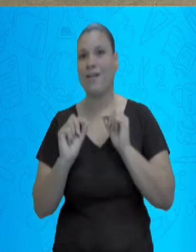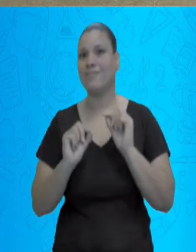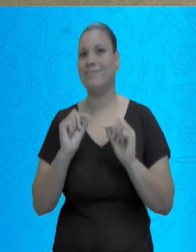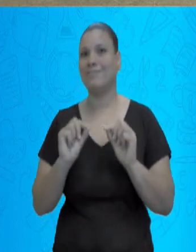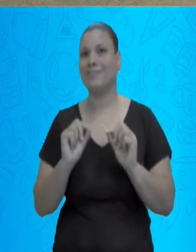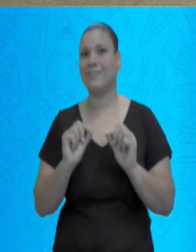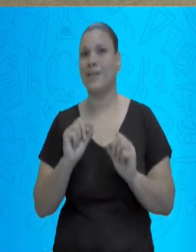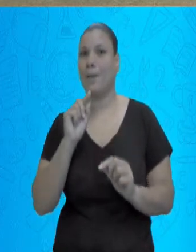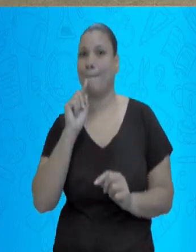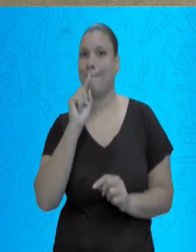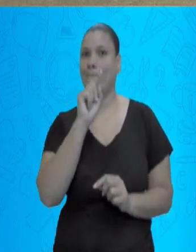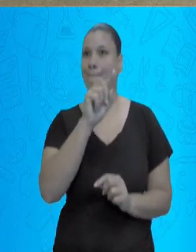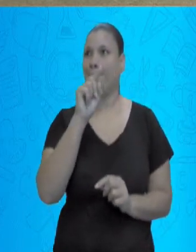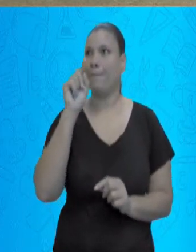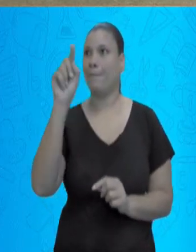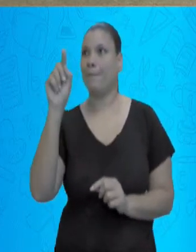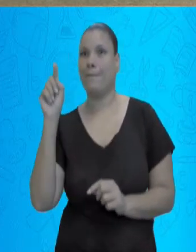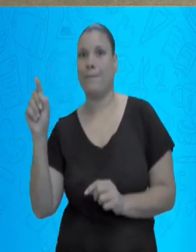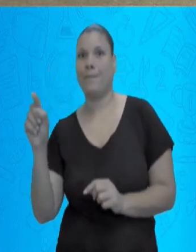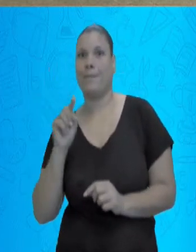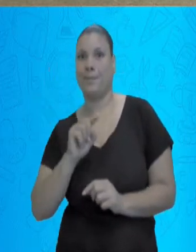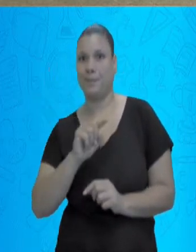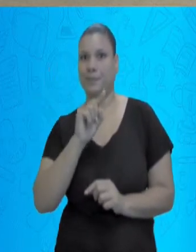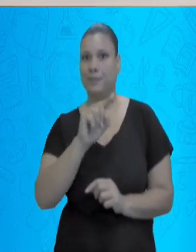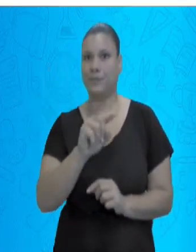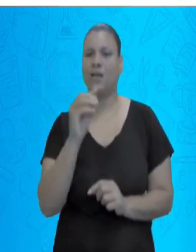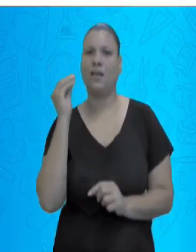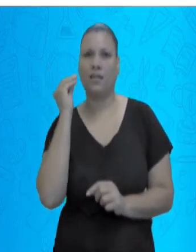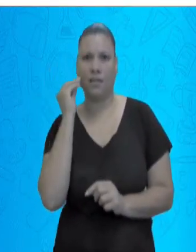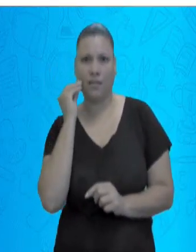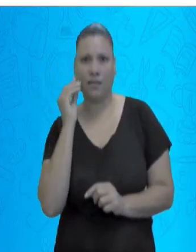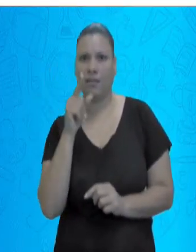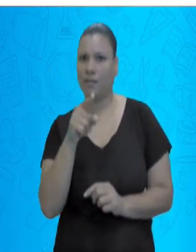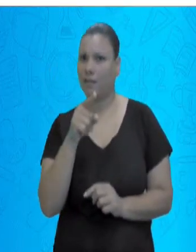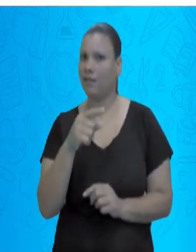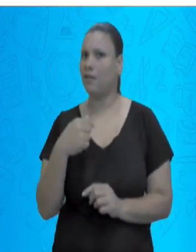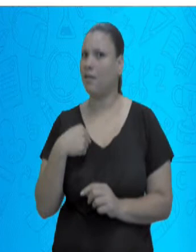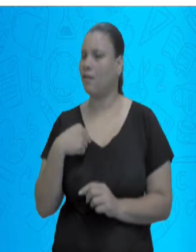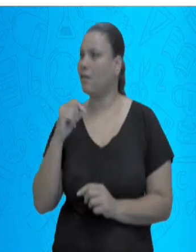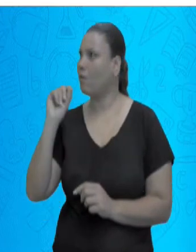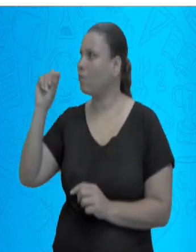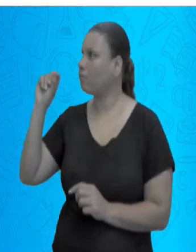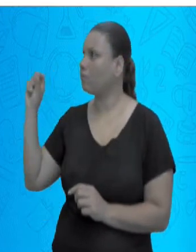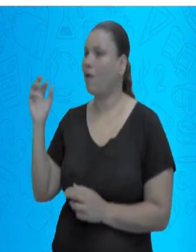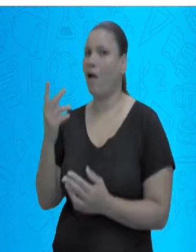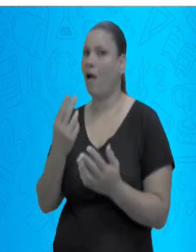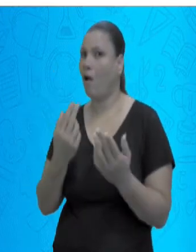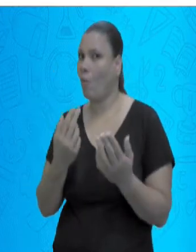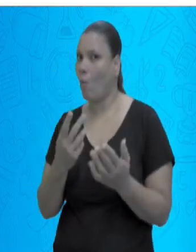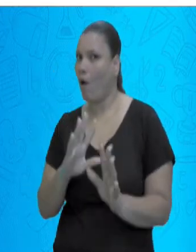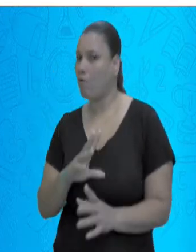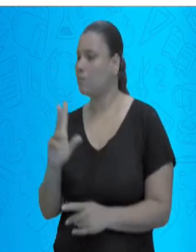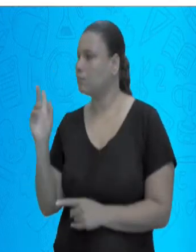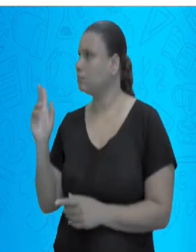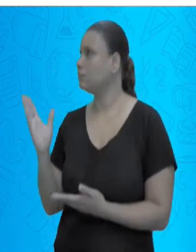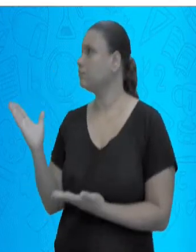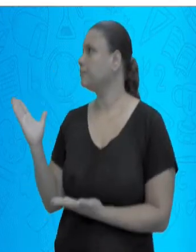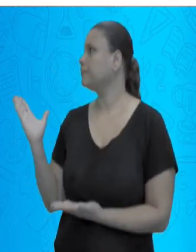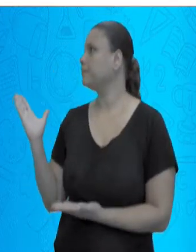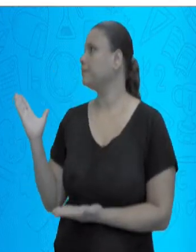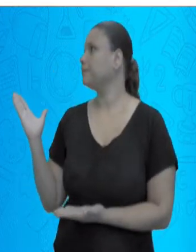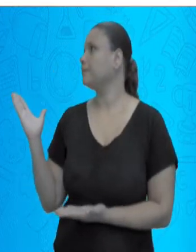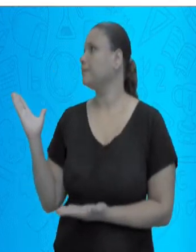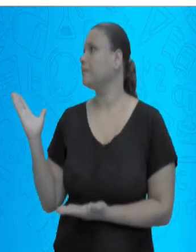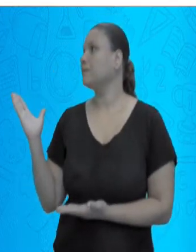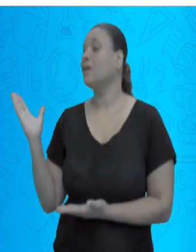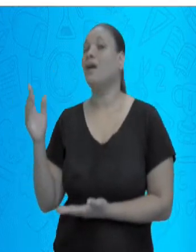folha em casa. Vamos juntos? Vamos contar? 1, 2, 3, 4, 5, 6, 7,